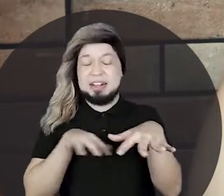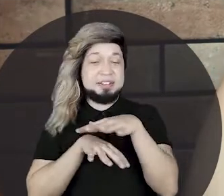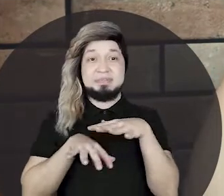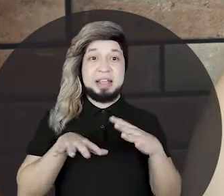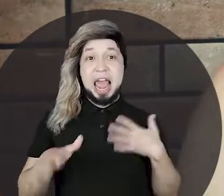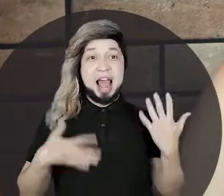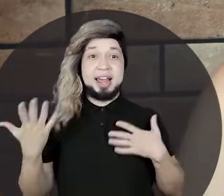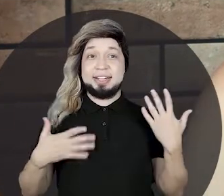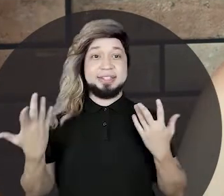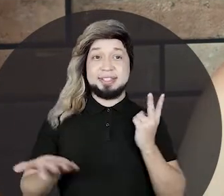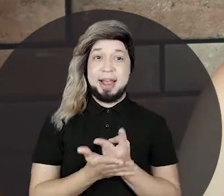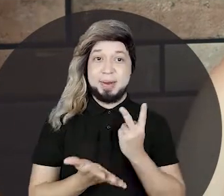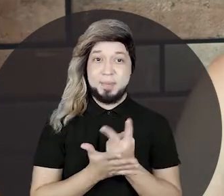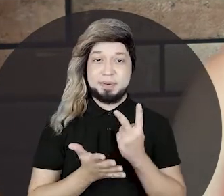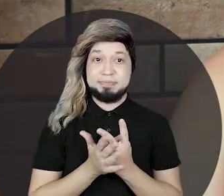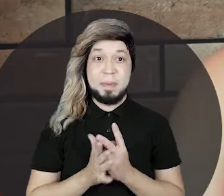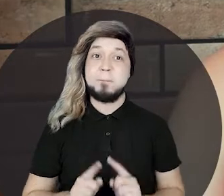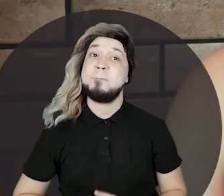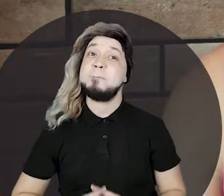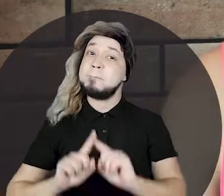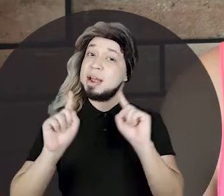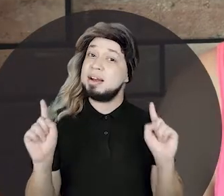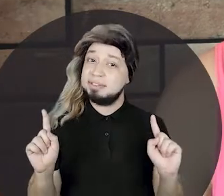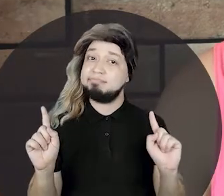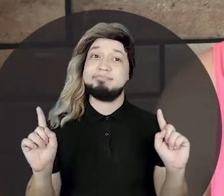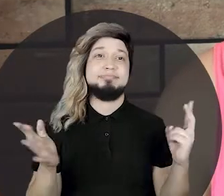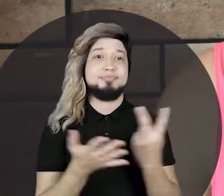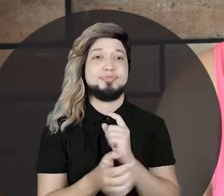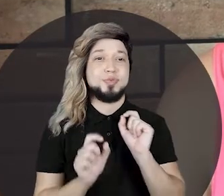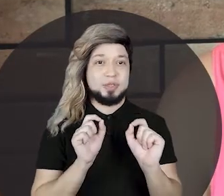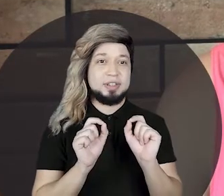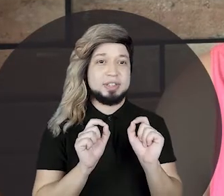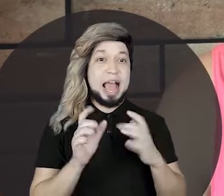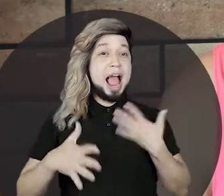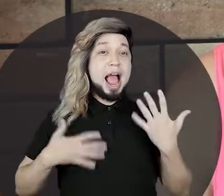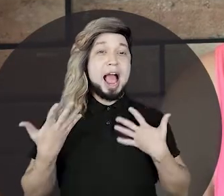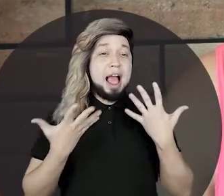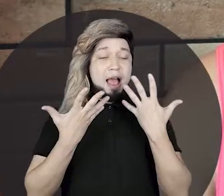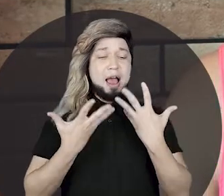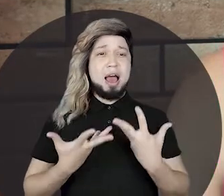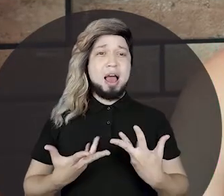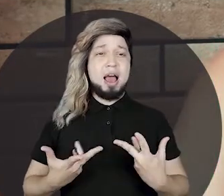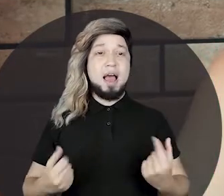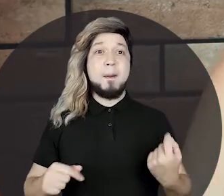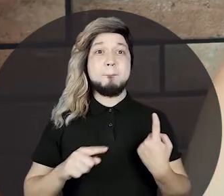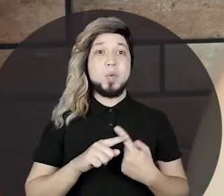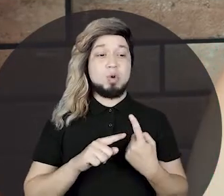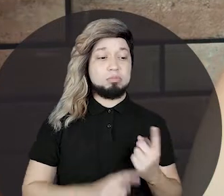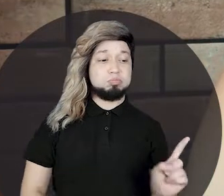só. Era uma alegria. Até que um dia, essa alegria acabou. Porque